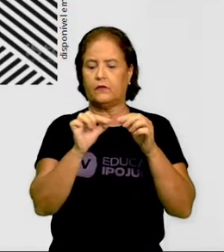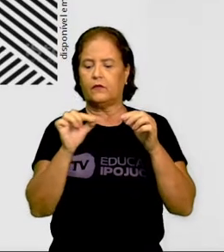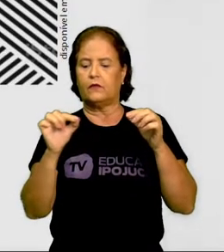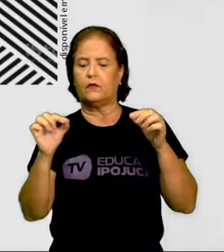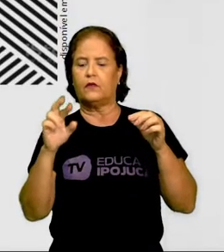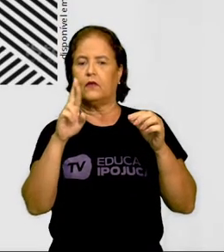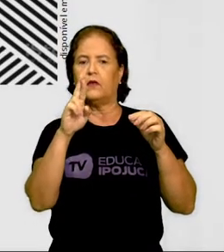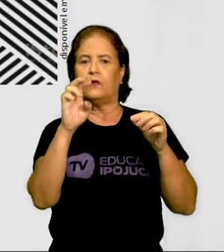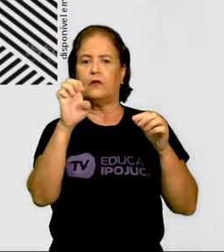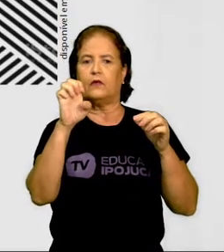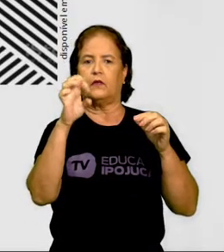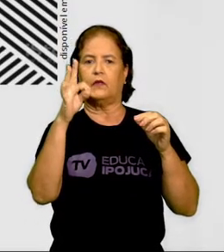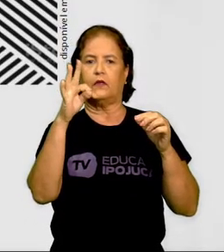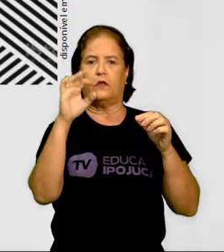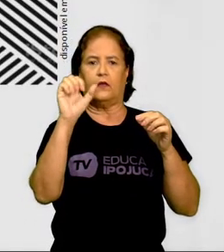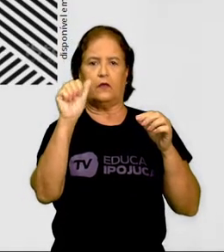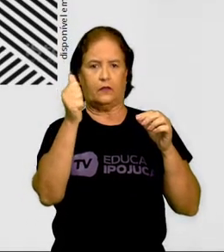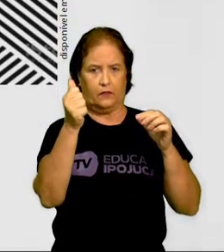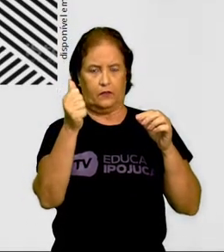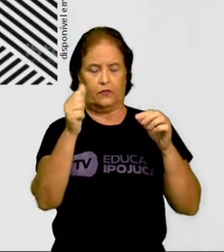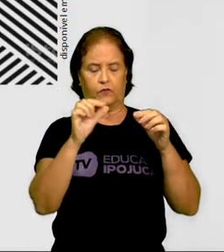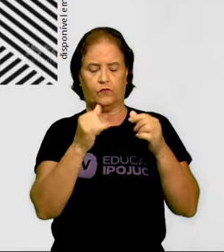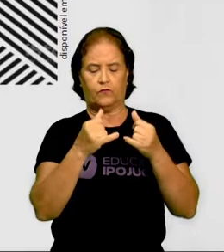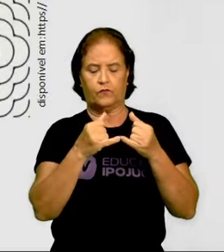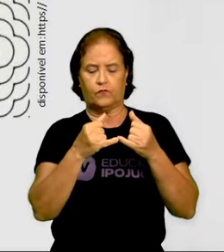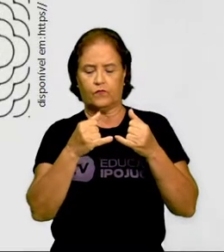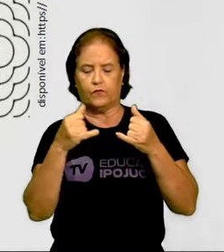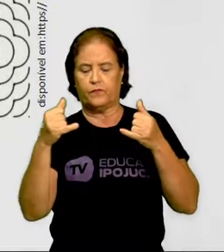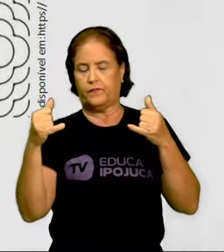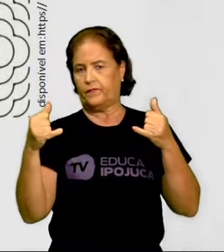observem, linhas retas.